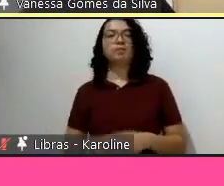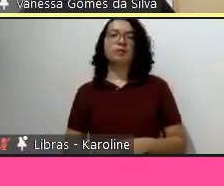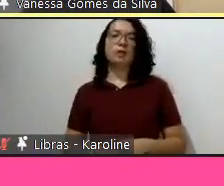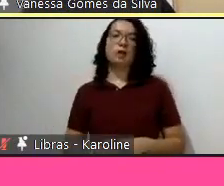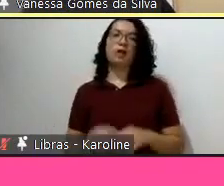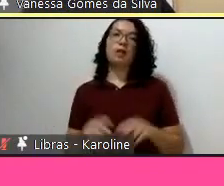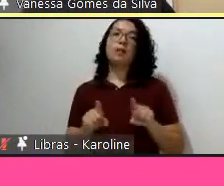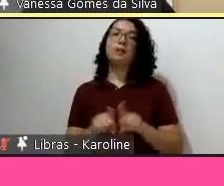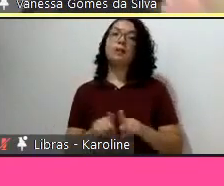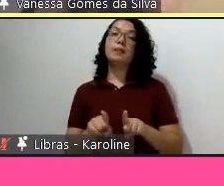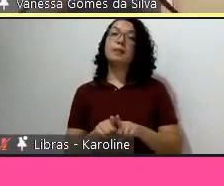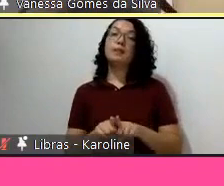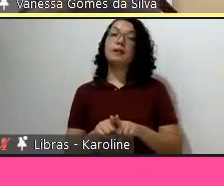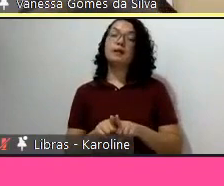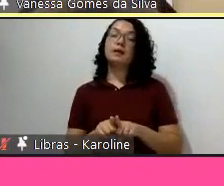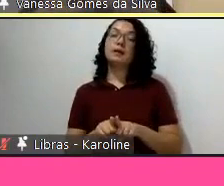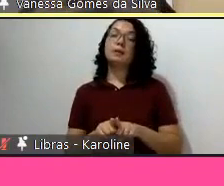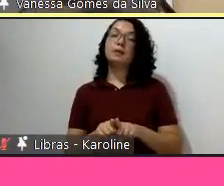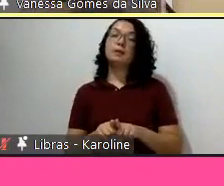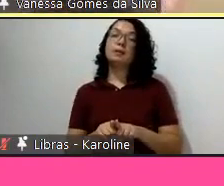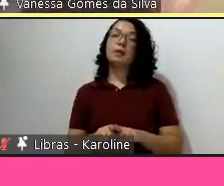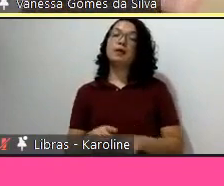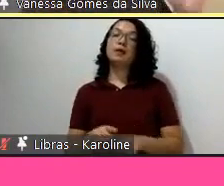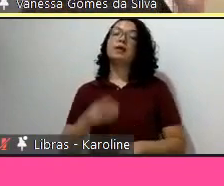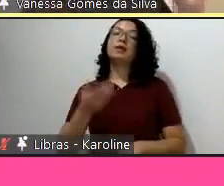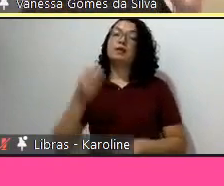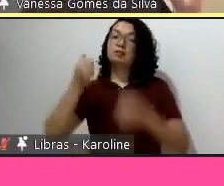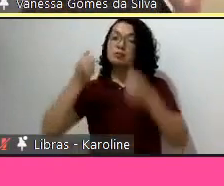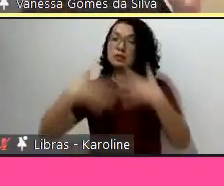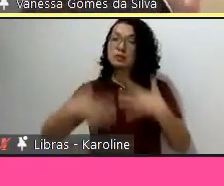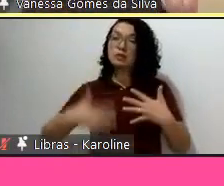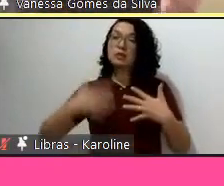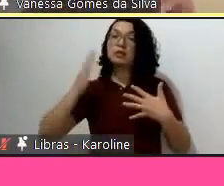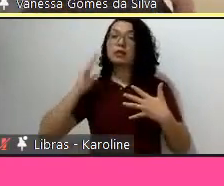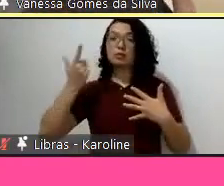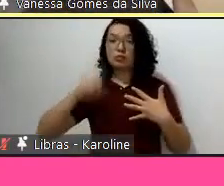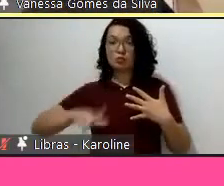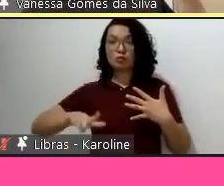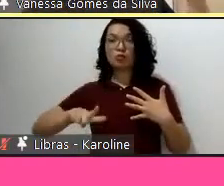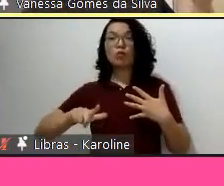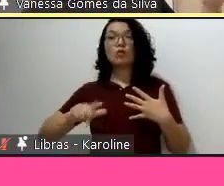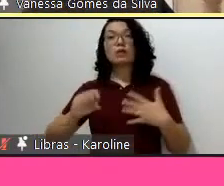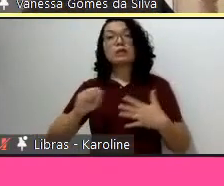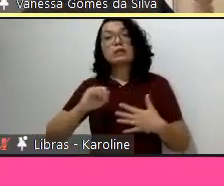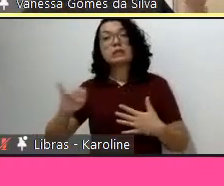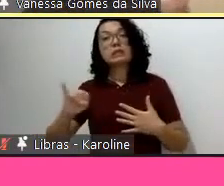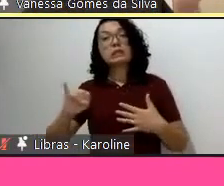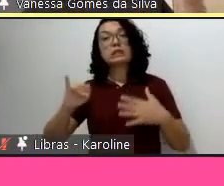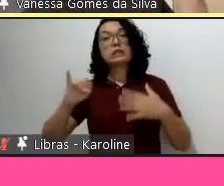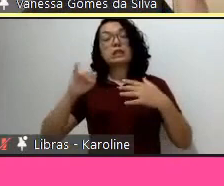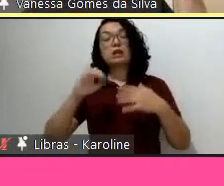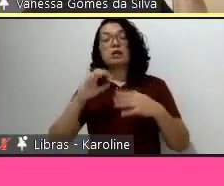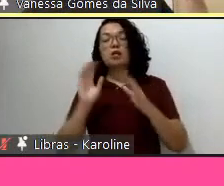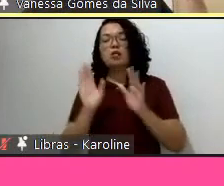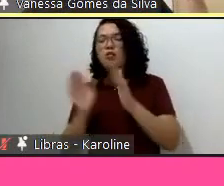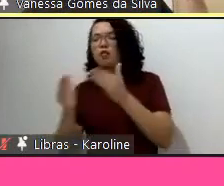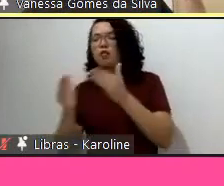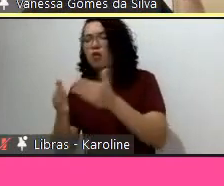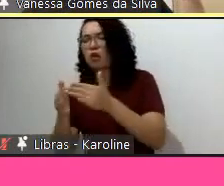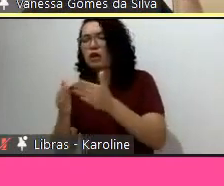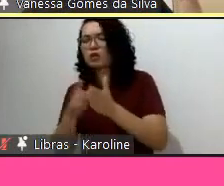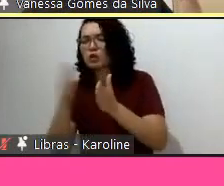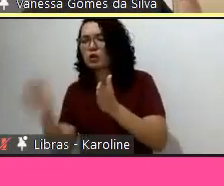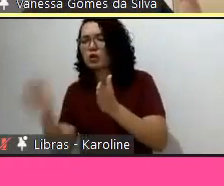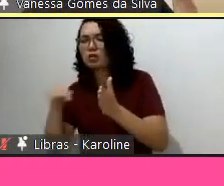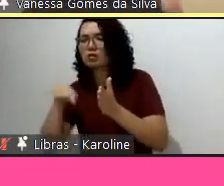Também, como eu falei, a gente precisa olhar o ciclo de vida inteiro. Se a gente olha apenas a fabricação dos materiais para esse exemplo aqui, que é o